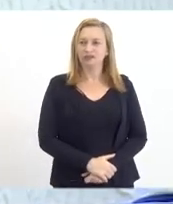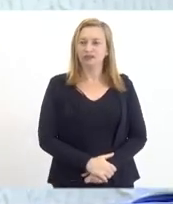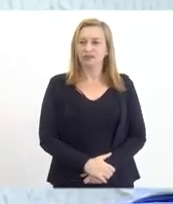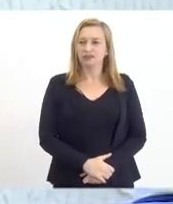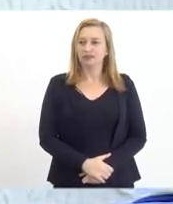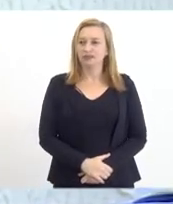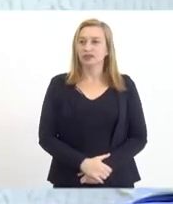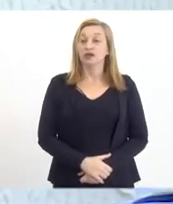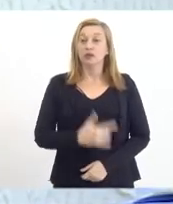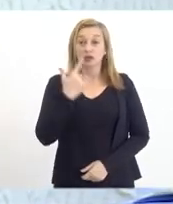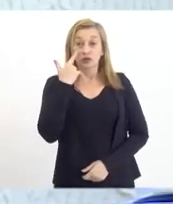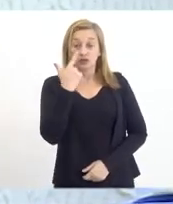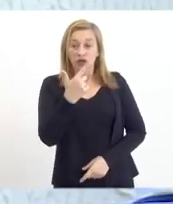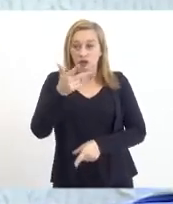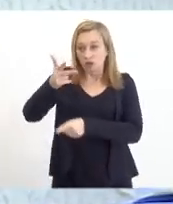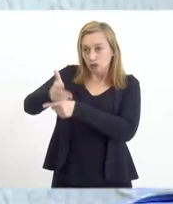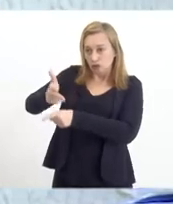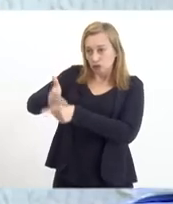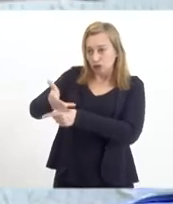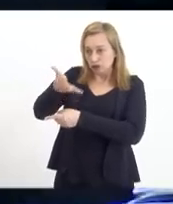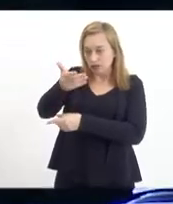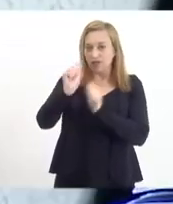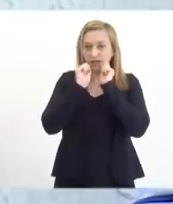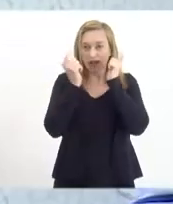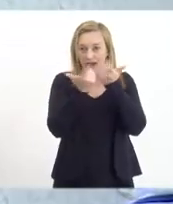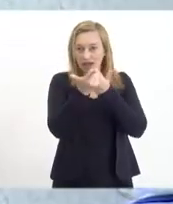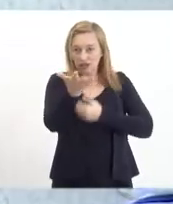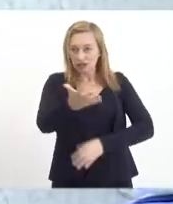Vamos assistir o vídeo institucional da Alerj.